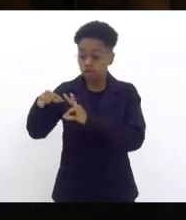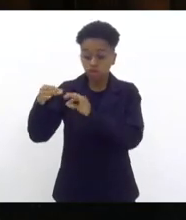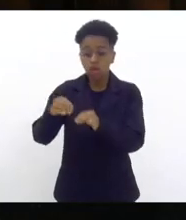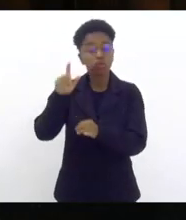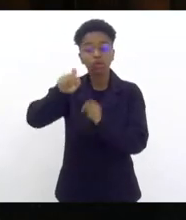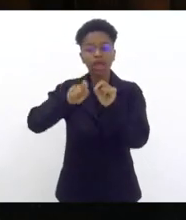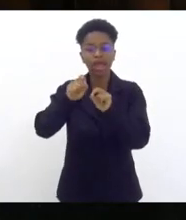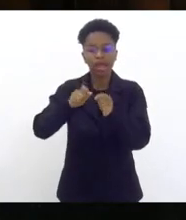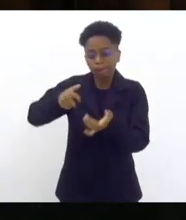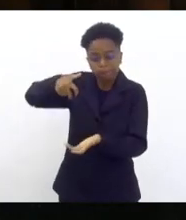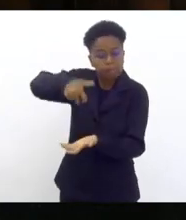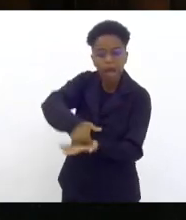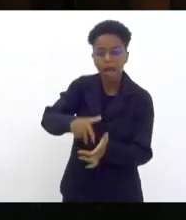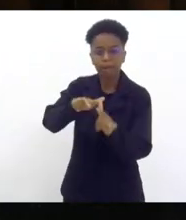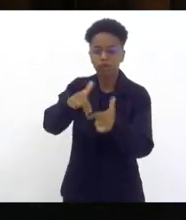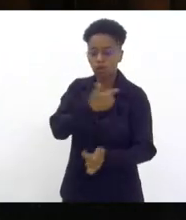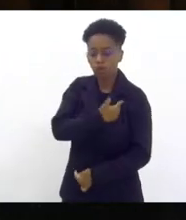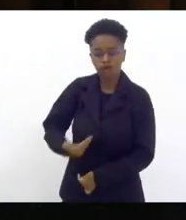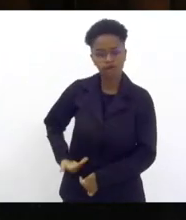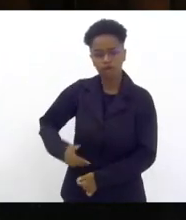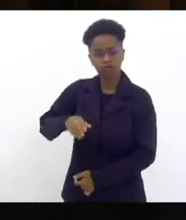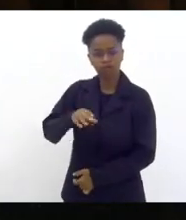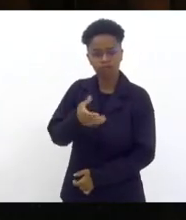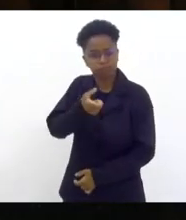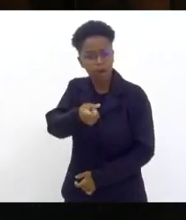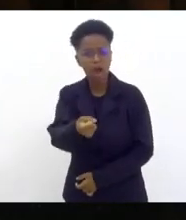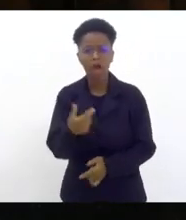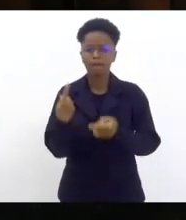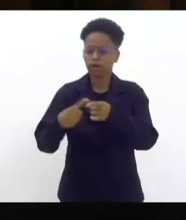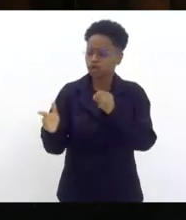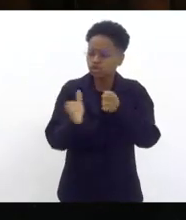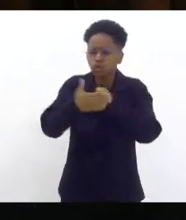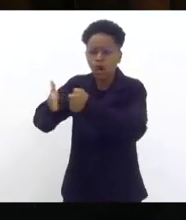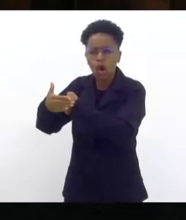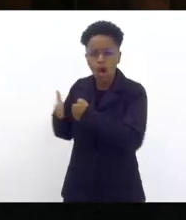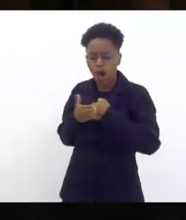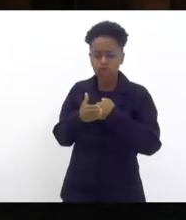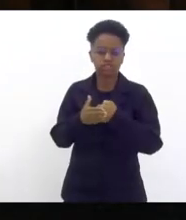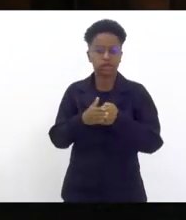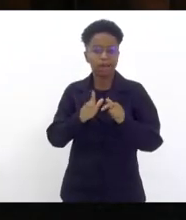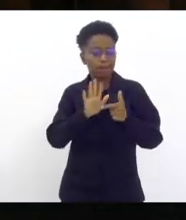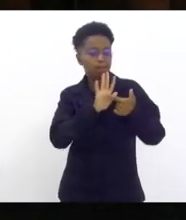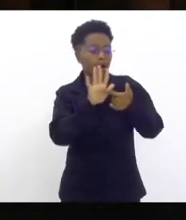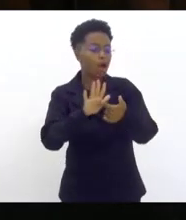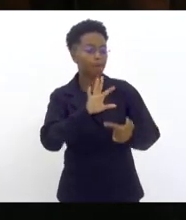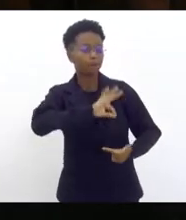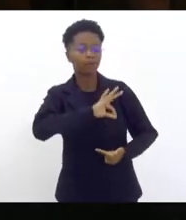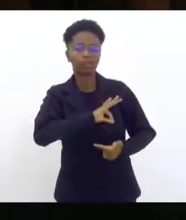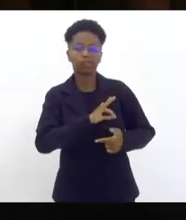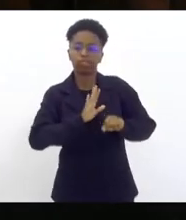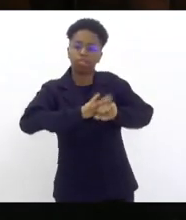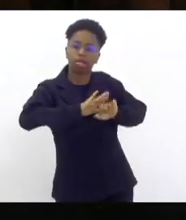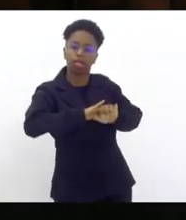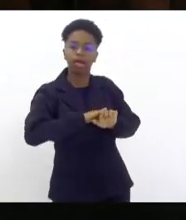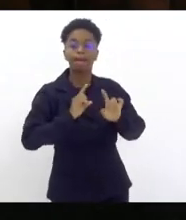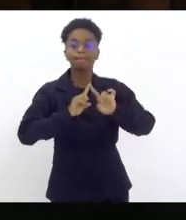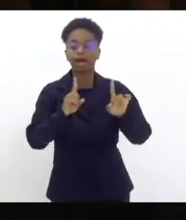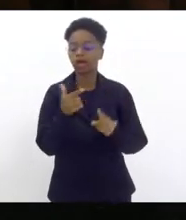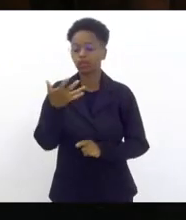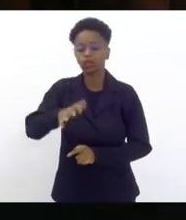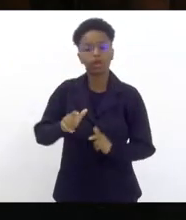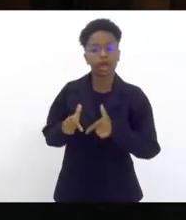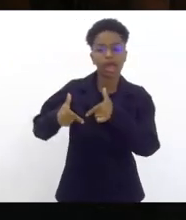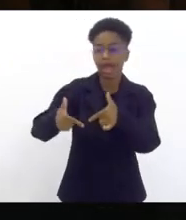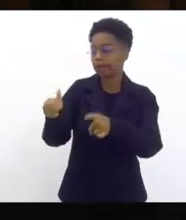refém de um governador covarde que se esconde atrás da polícia militar e da polícia civil para não praticar